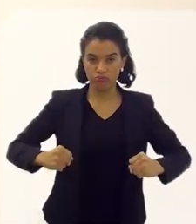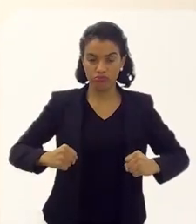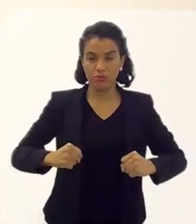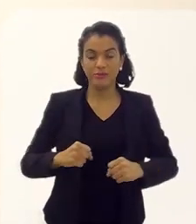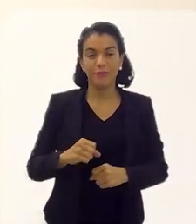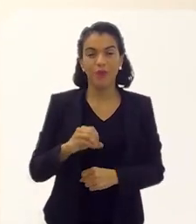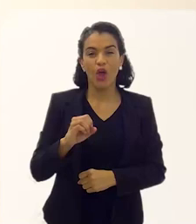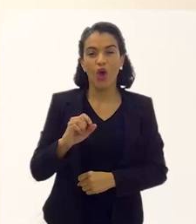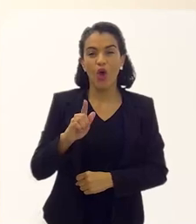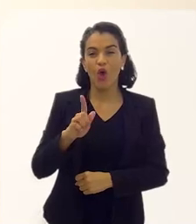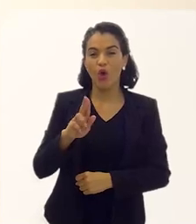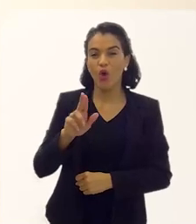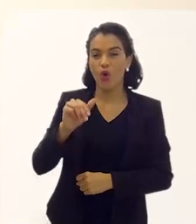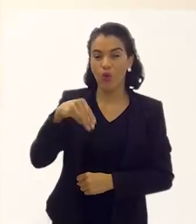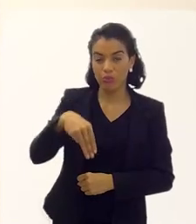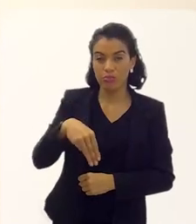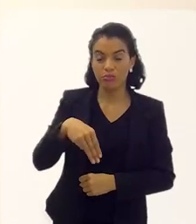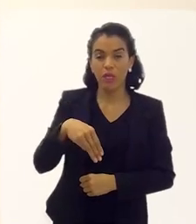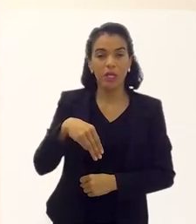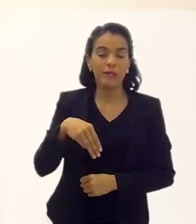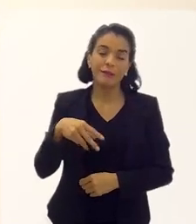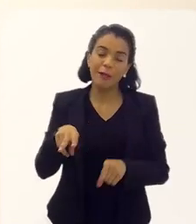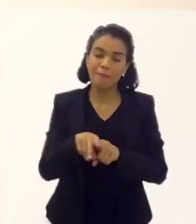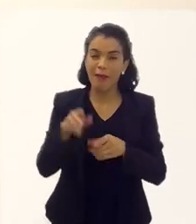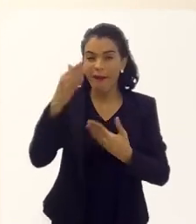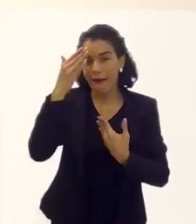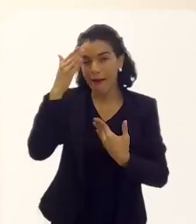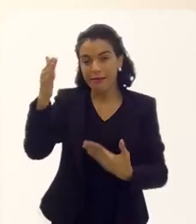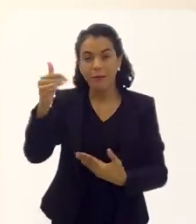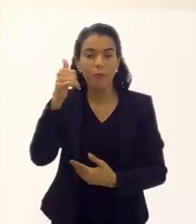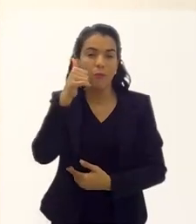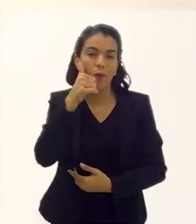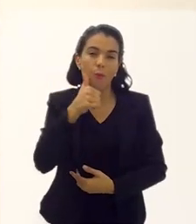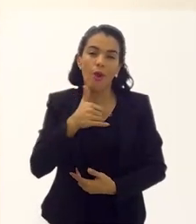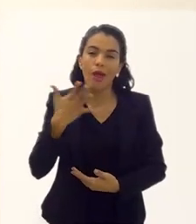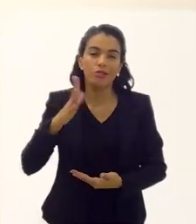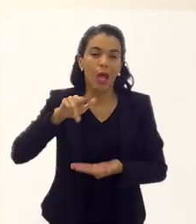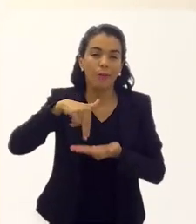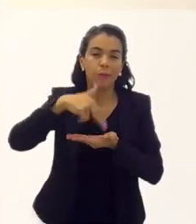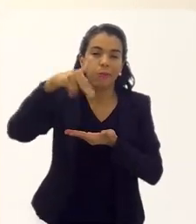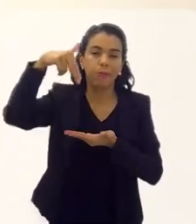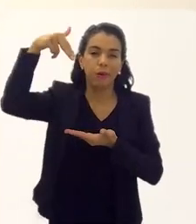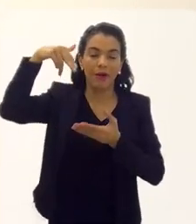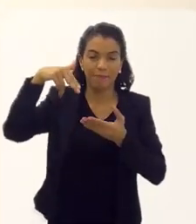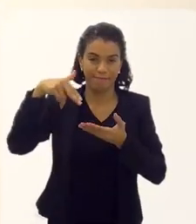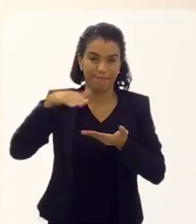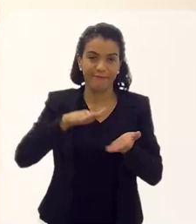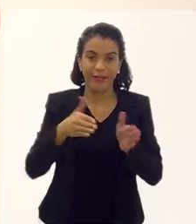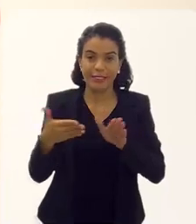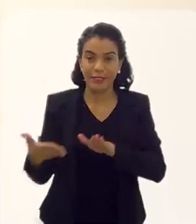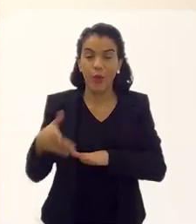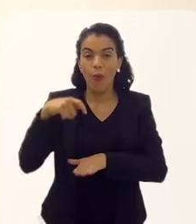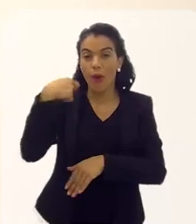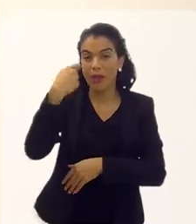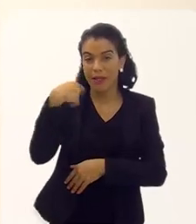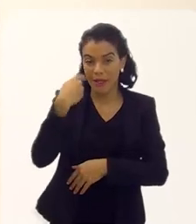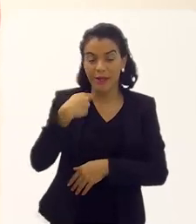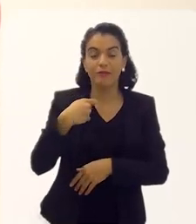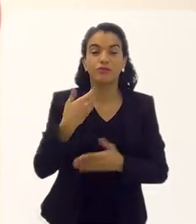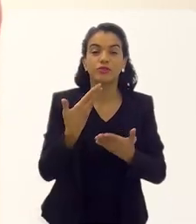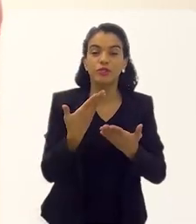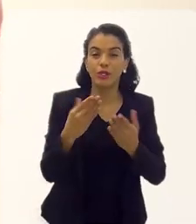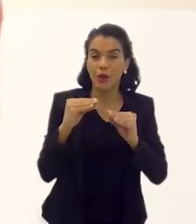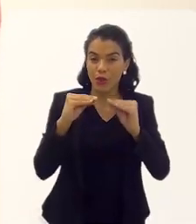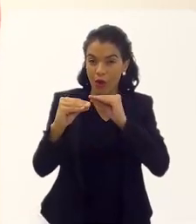mim. E eu não posso deixar de agradecer uma moça que não está mais aqui com a gente, que é uma atriz que fez Estúpido